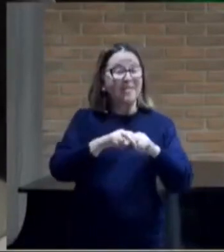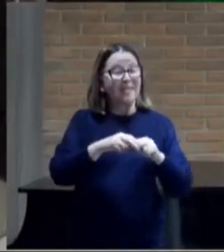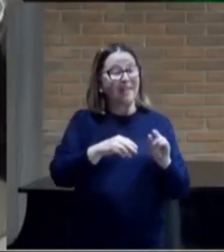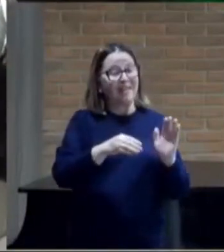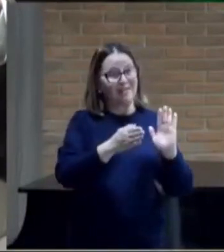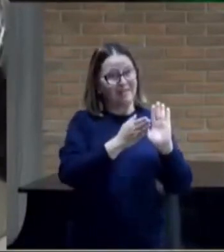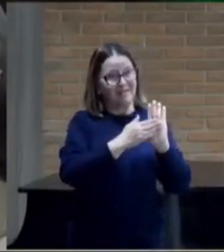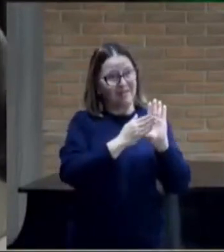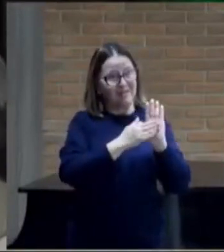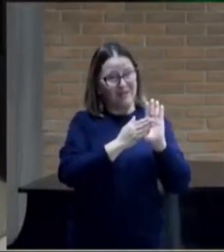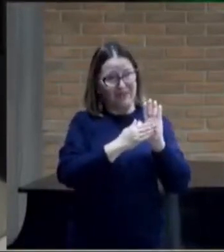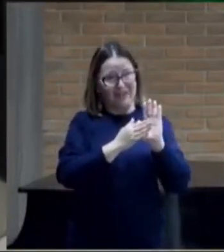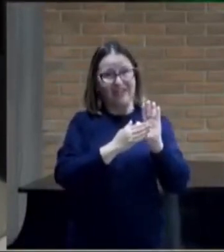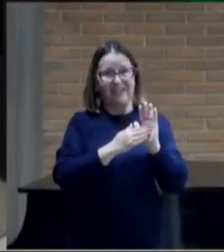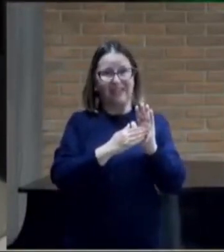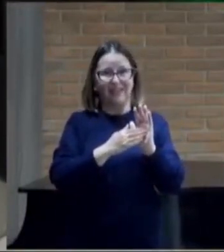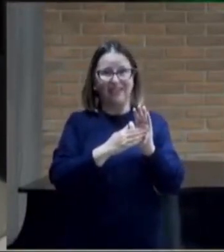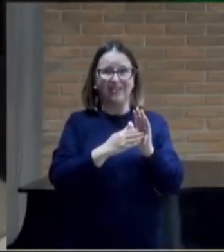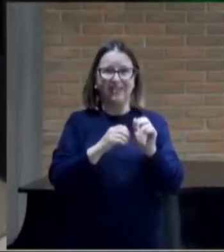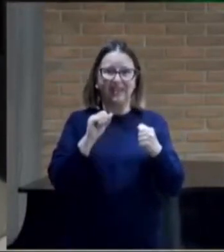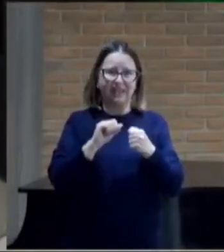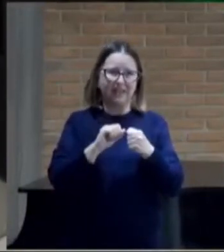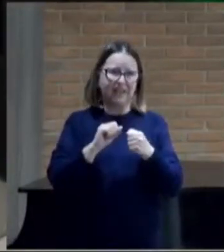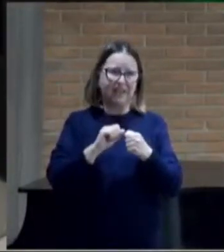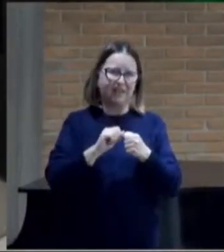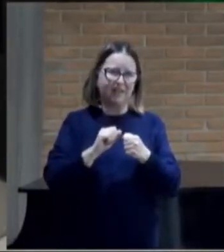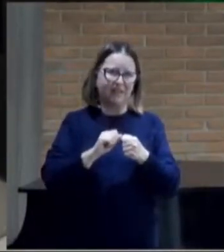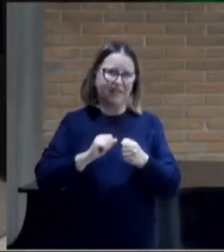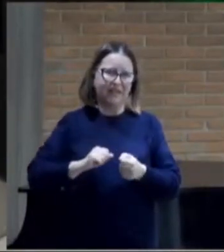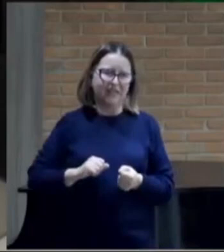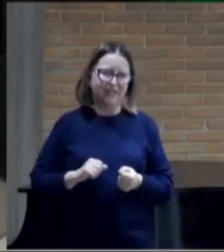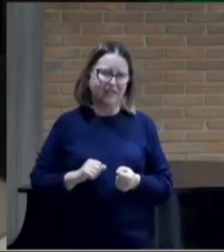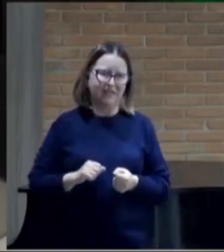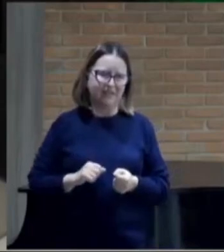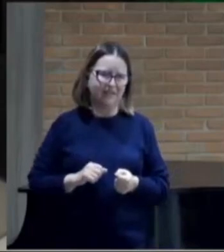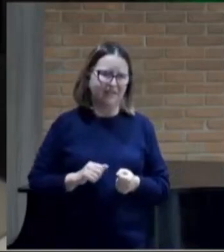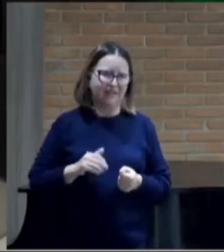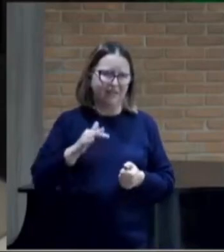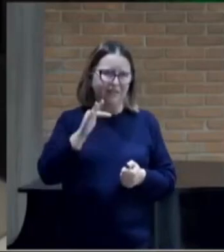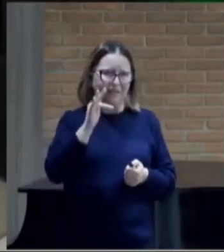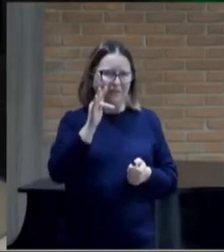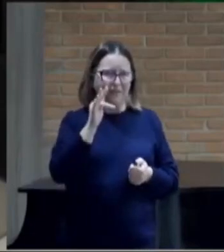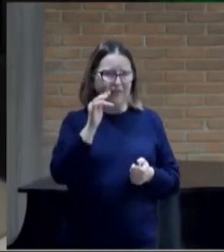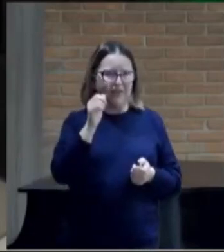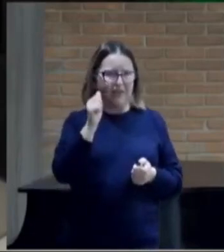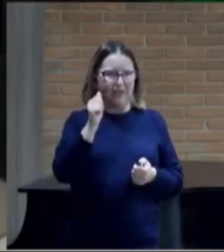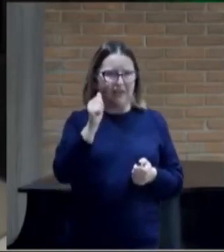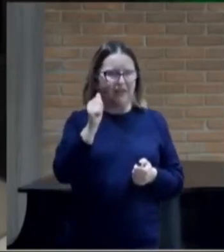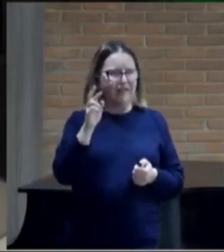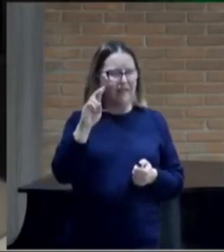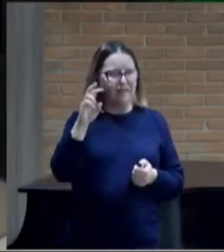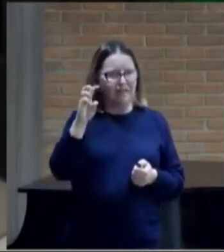Tech e da Farmaco, que é uma